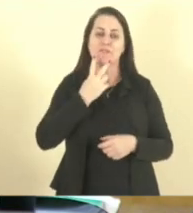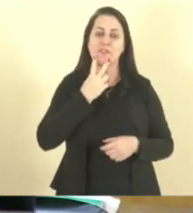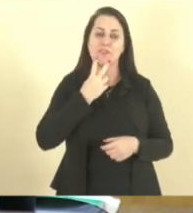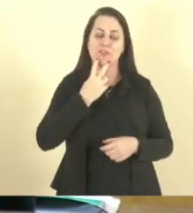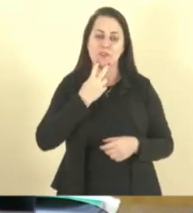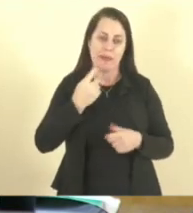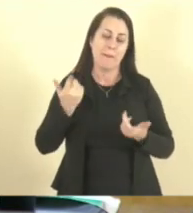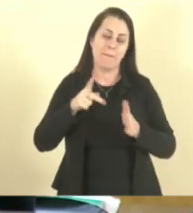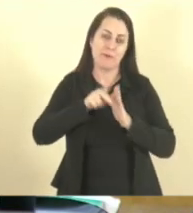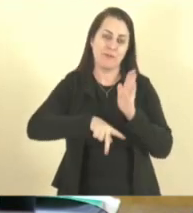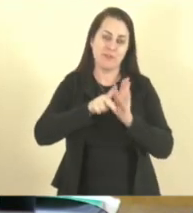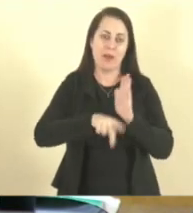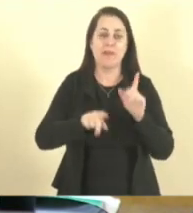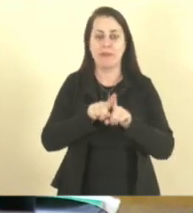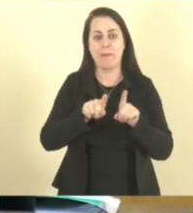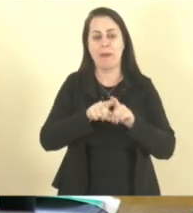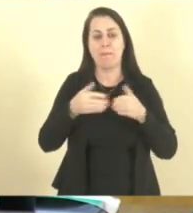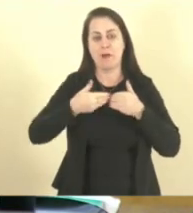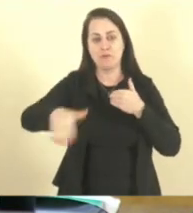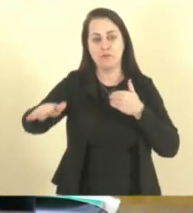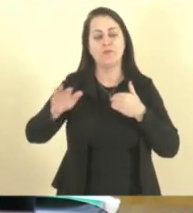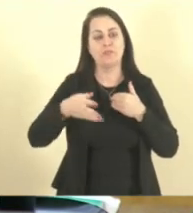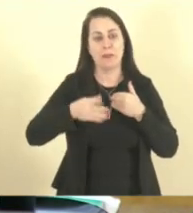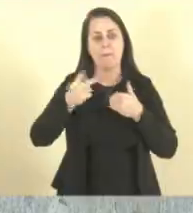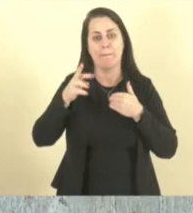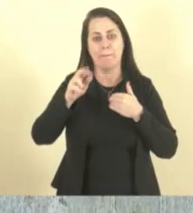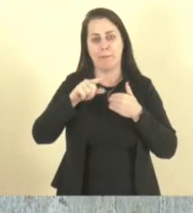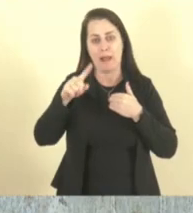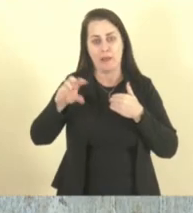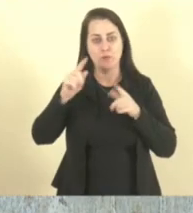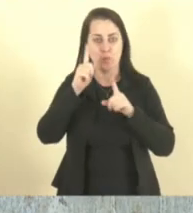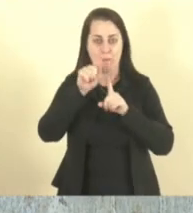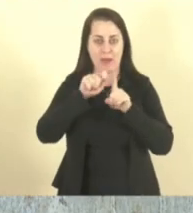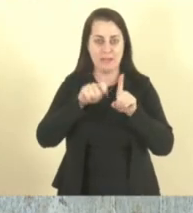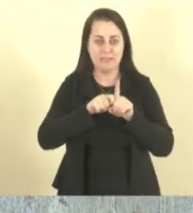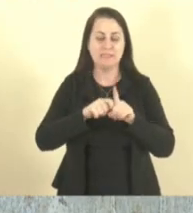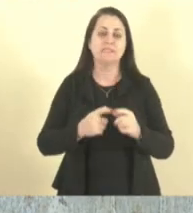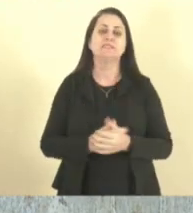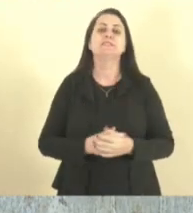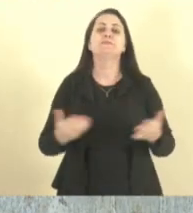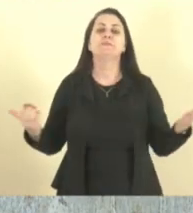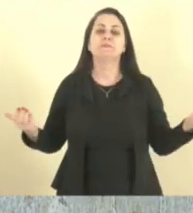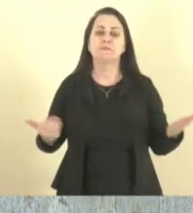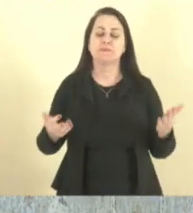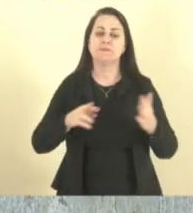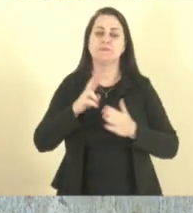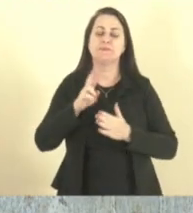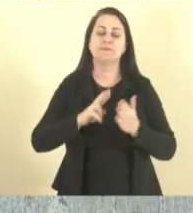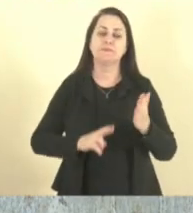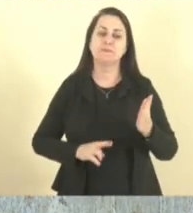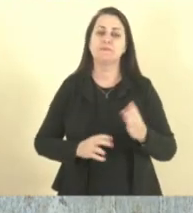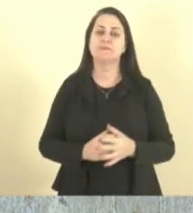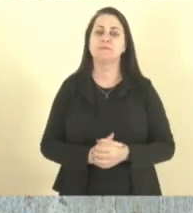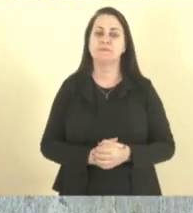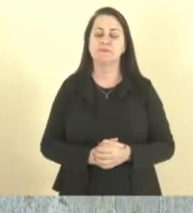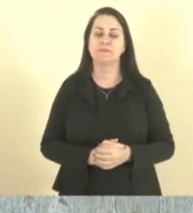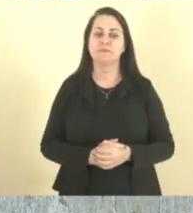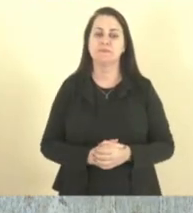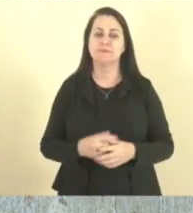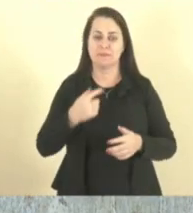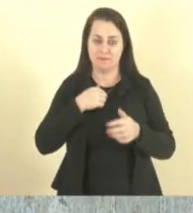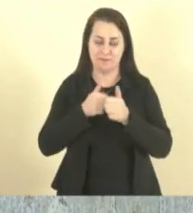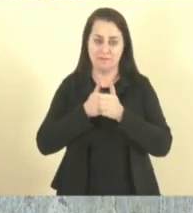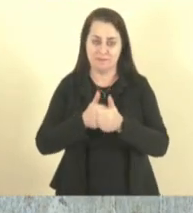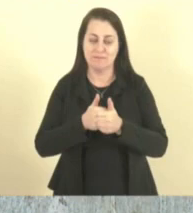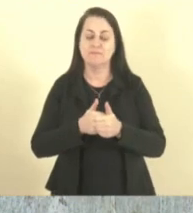venceu na pauta no dia 12 do 3, aproximadamente um mês. Eu estou avocando para a relatoria e estou acompanhando